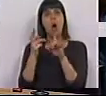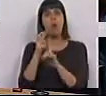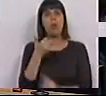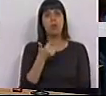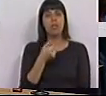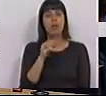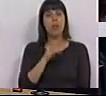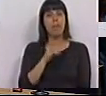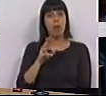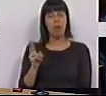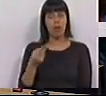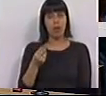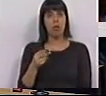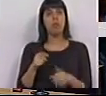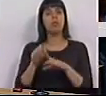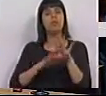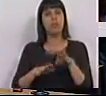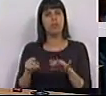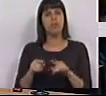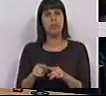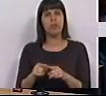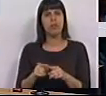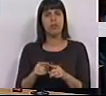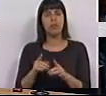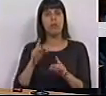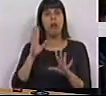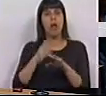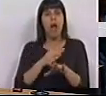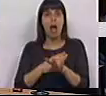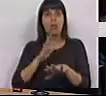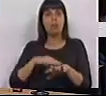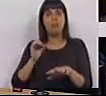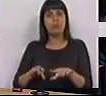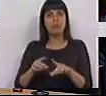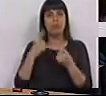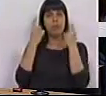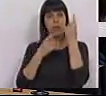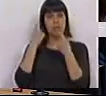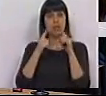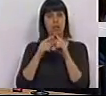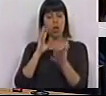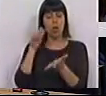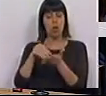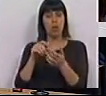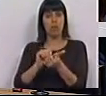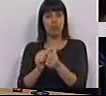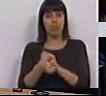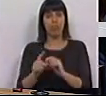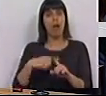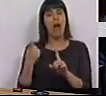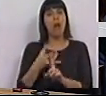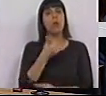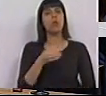de 250 milhões de euros, fez-se, tendo em consideração o facto de, em resultado da reforma de